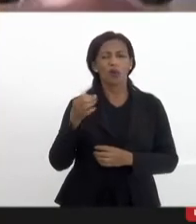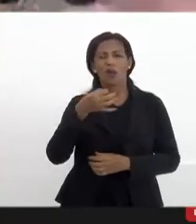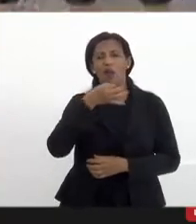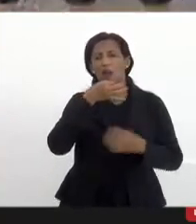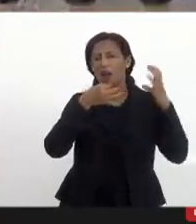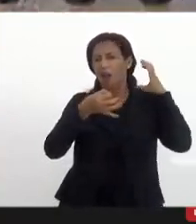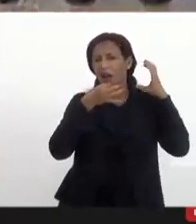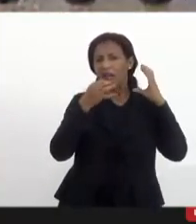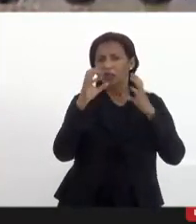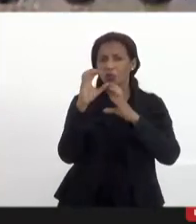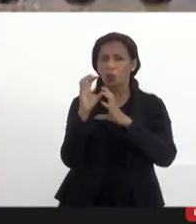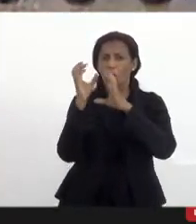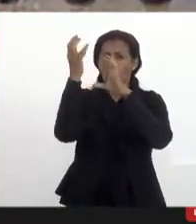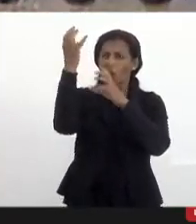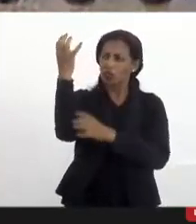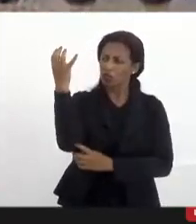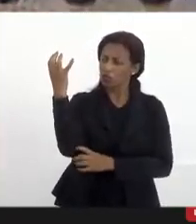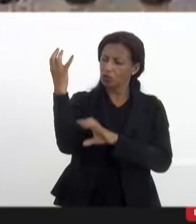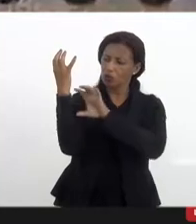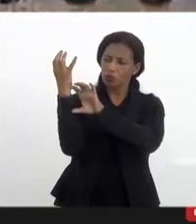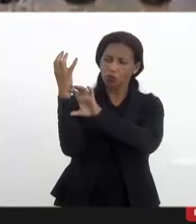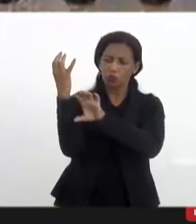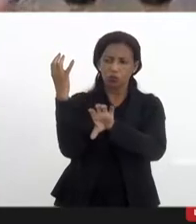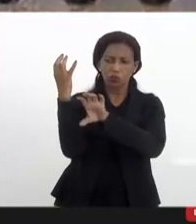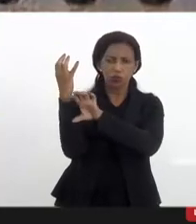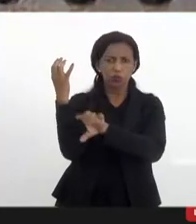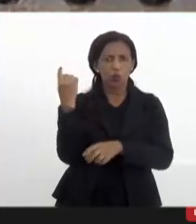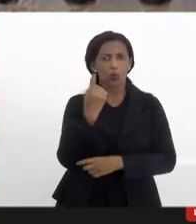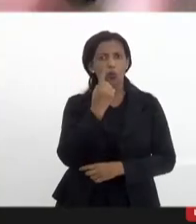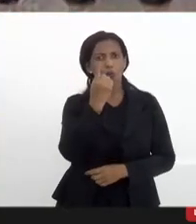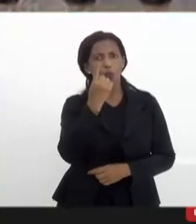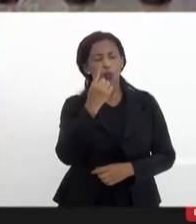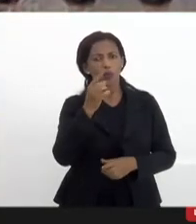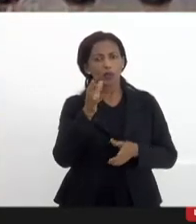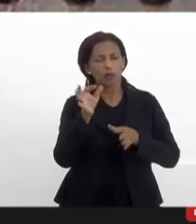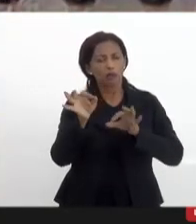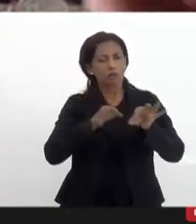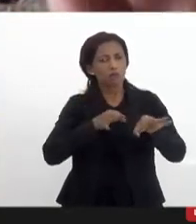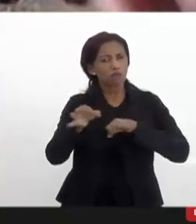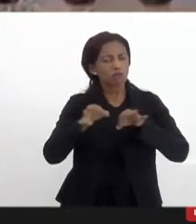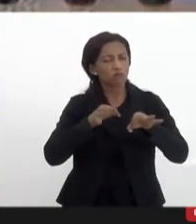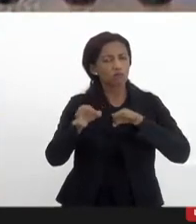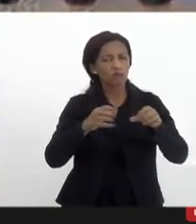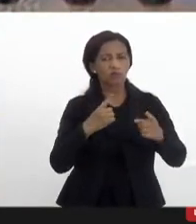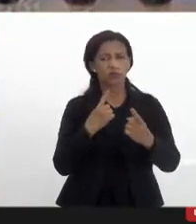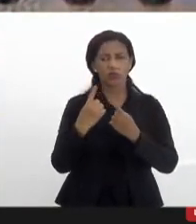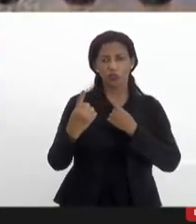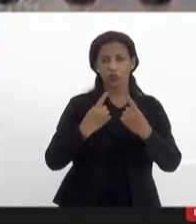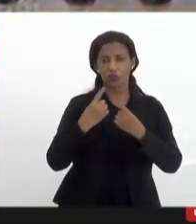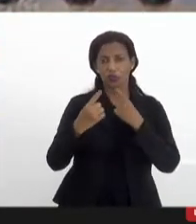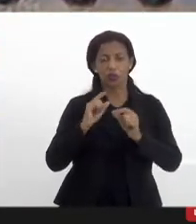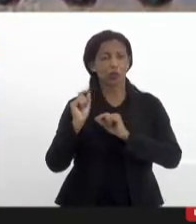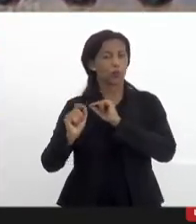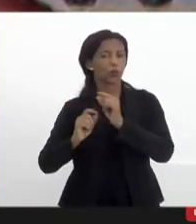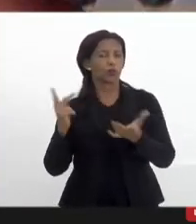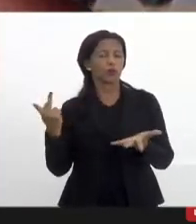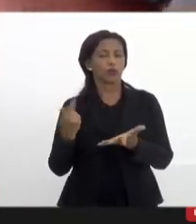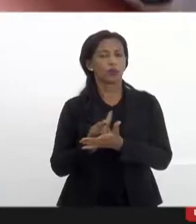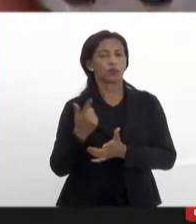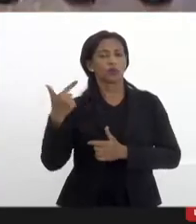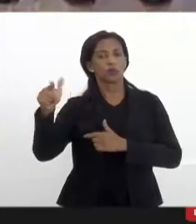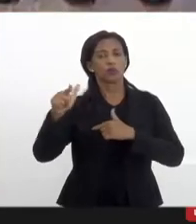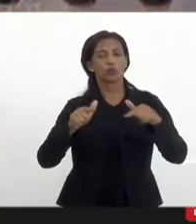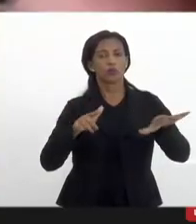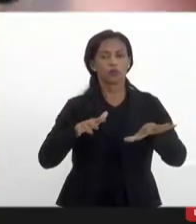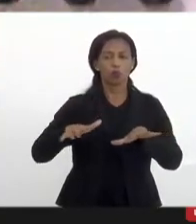as rádios que são um único meio de diálogo com o que acontece nos outros